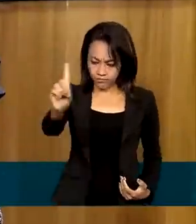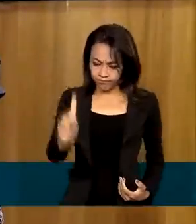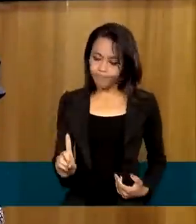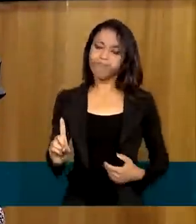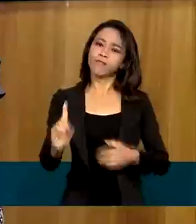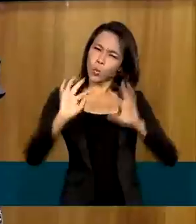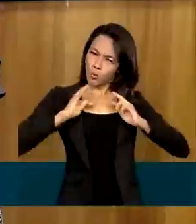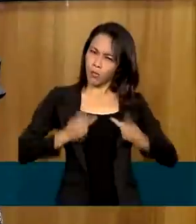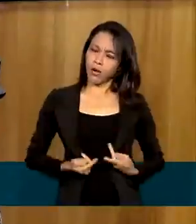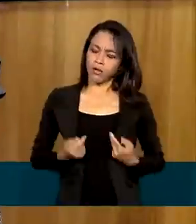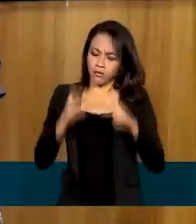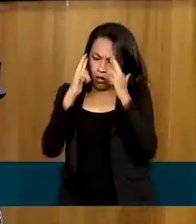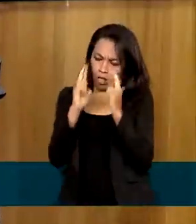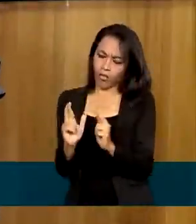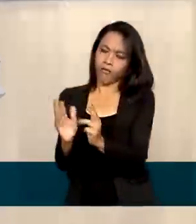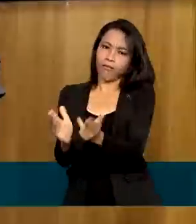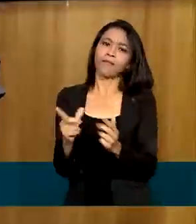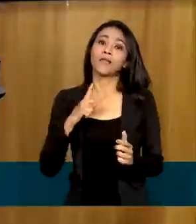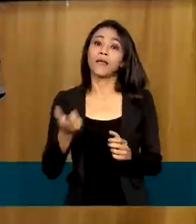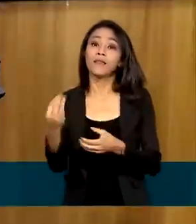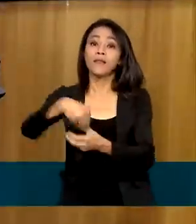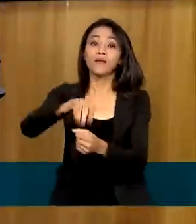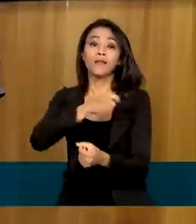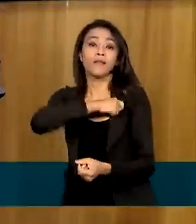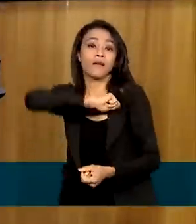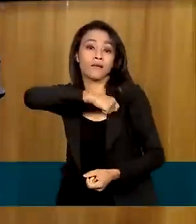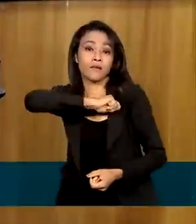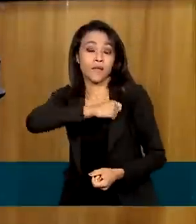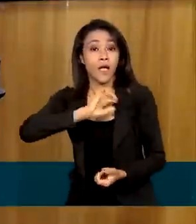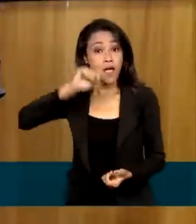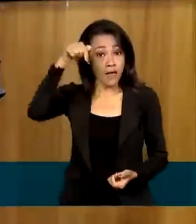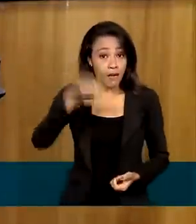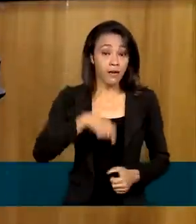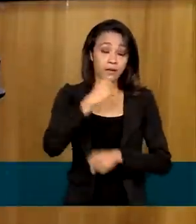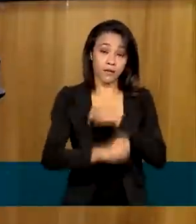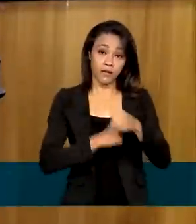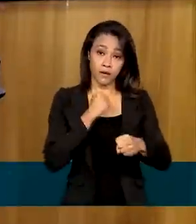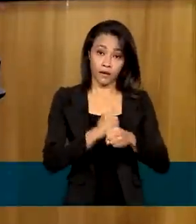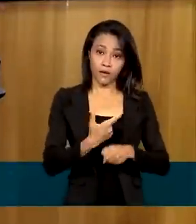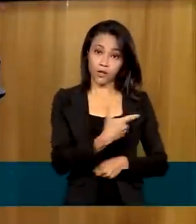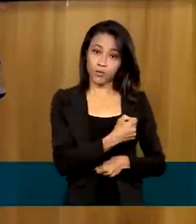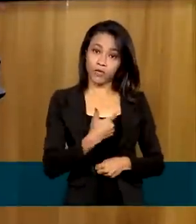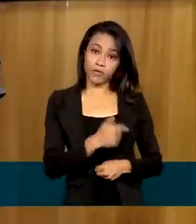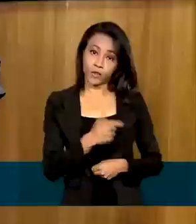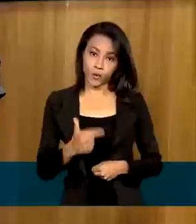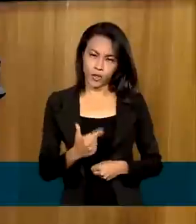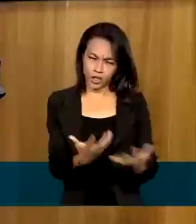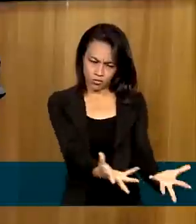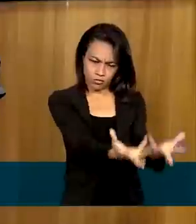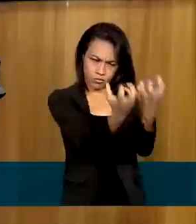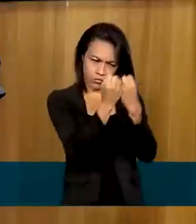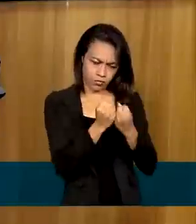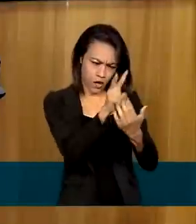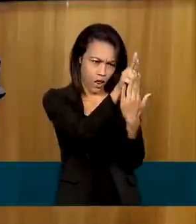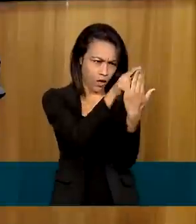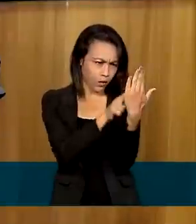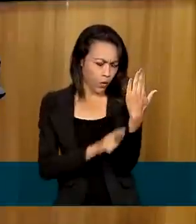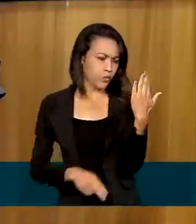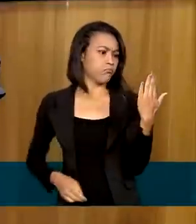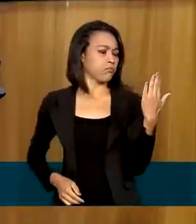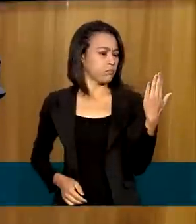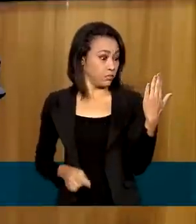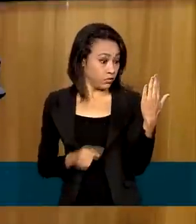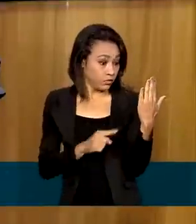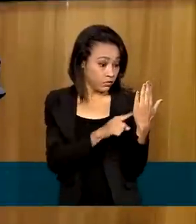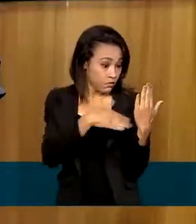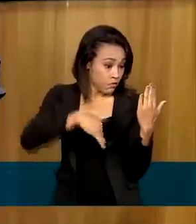vai ter uma delegacia especializada também. Só esse ano de 2022, quando a gente receber o último relatório, nós já concluímos que